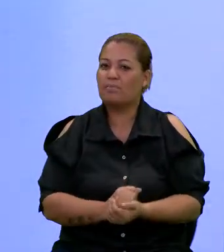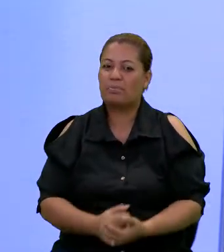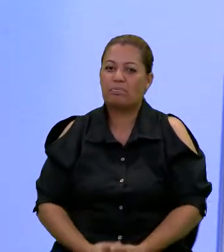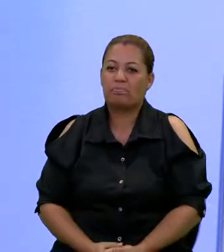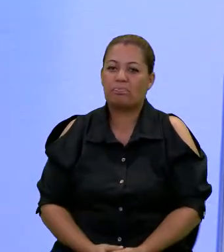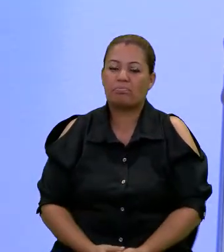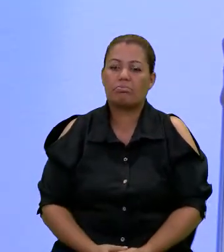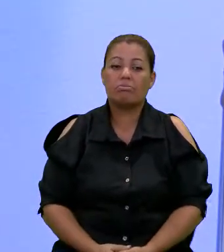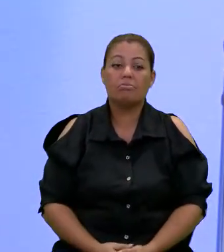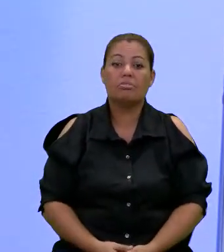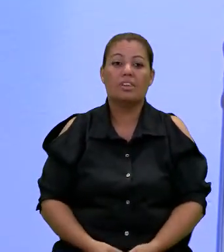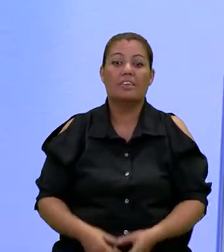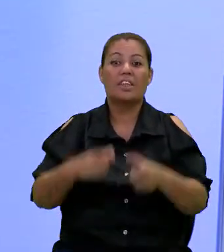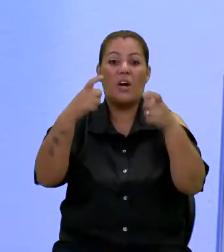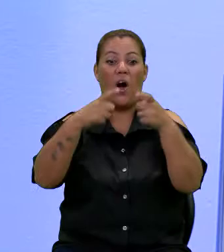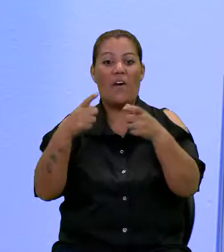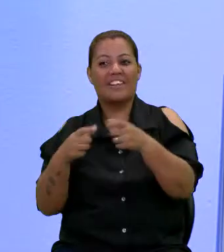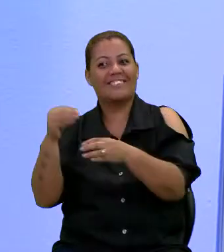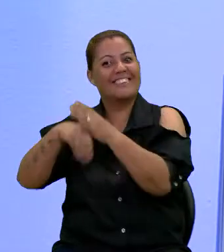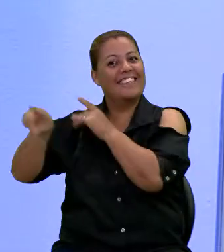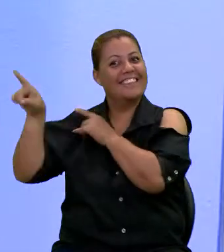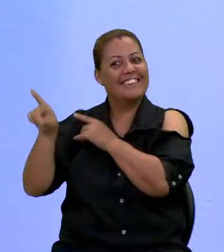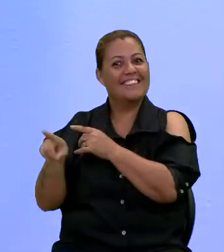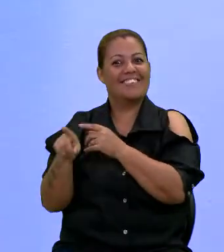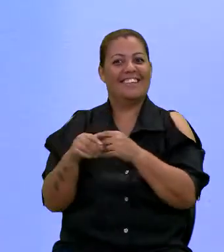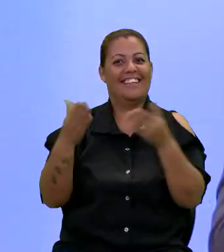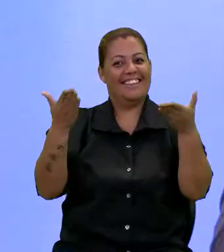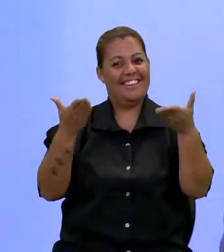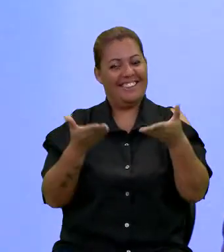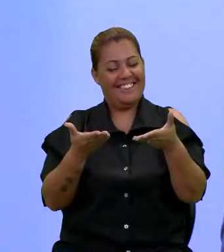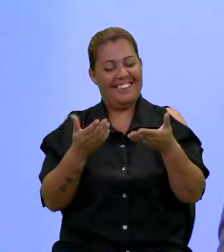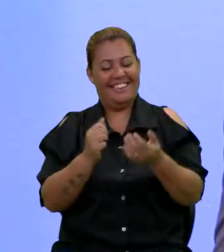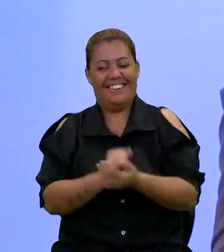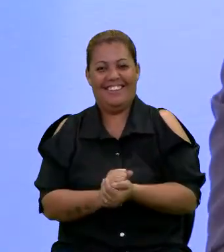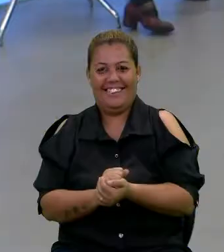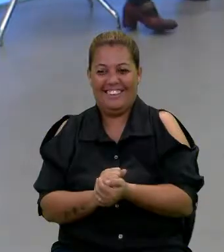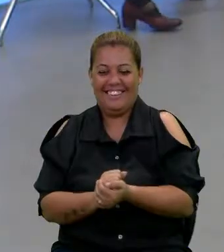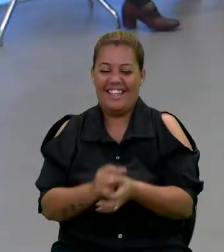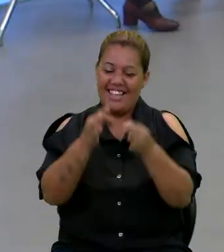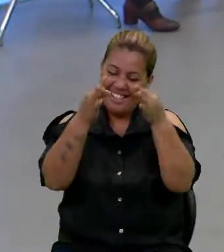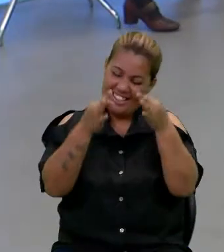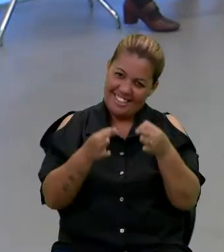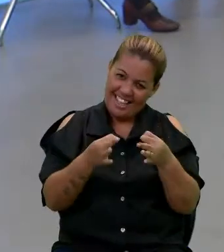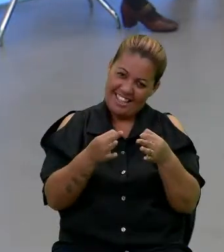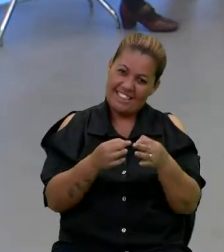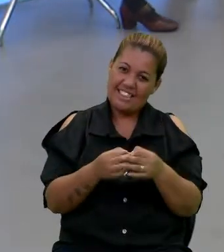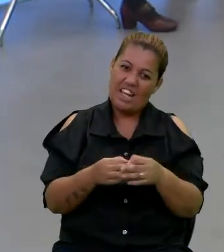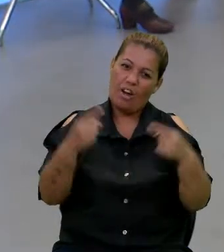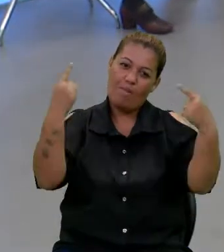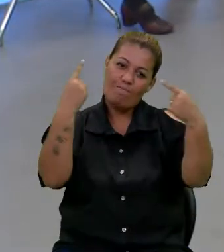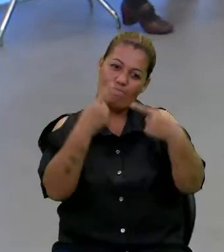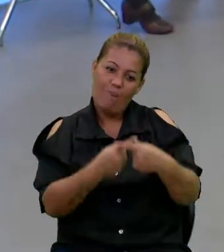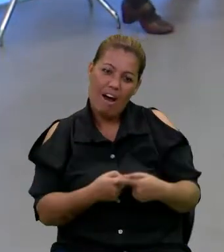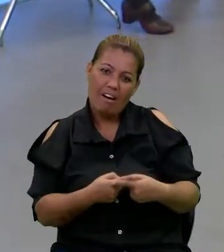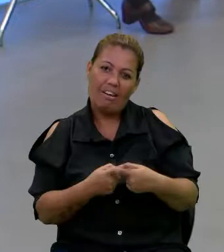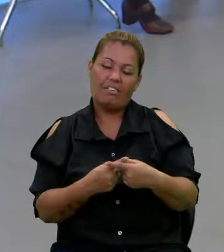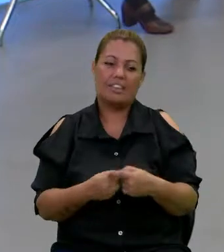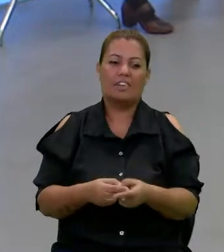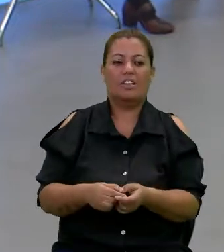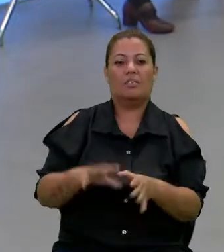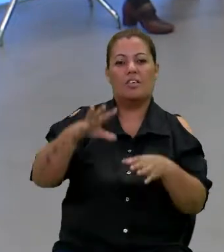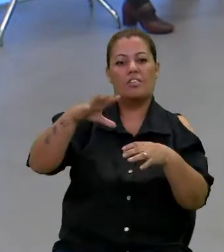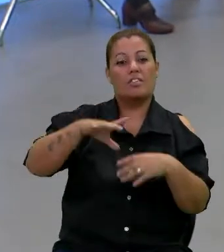Rodrigo, você viu onde você está se metendo? Está certo, mas isso é assim mesmo. É um desafio para fazer uma cidade melhor.